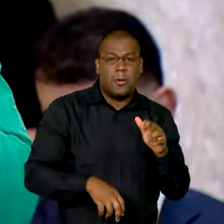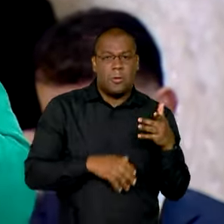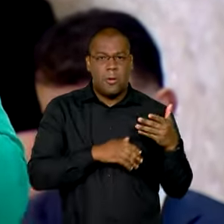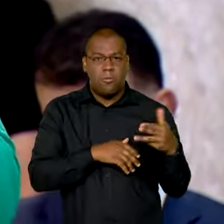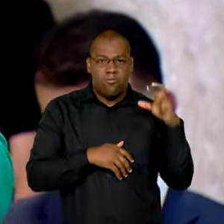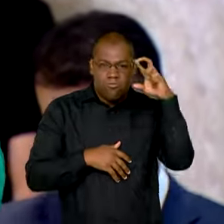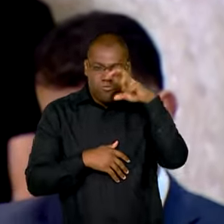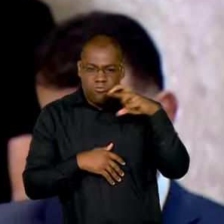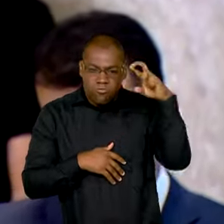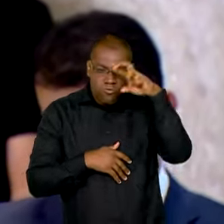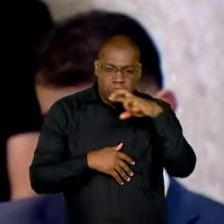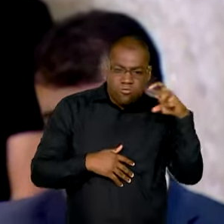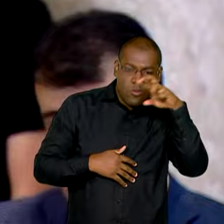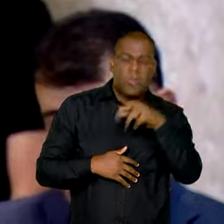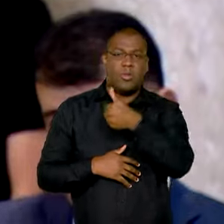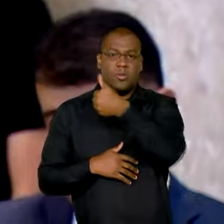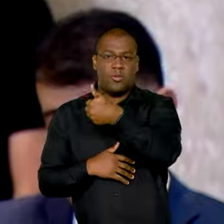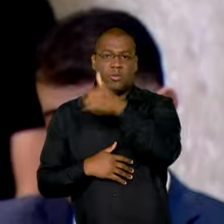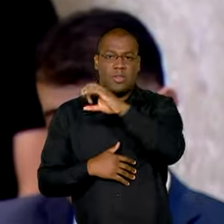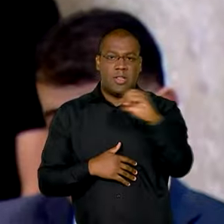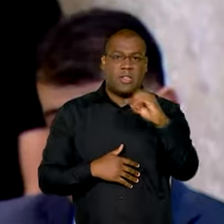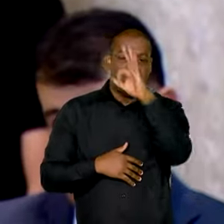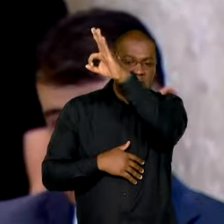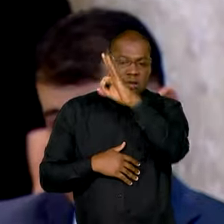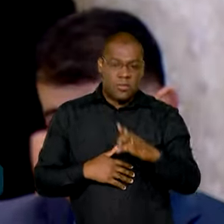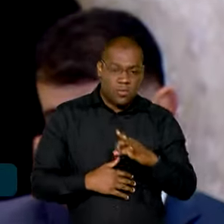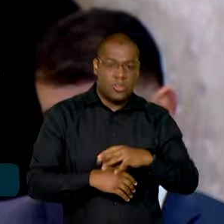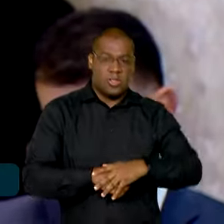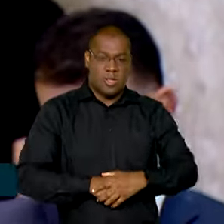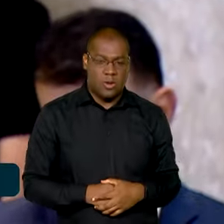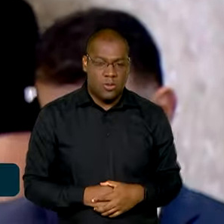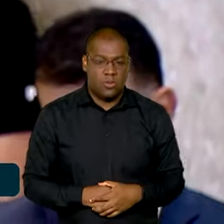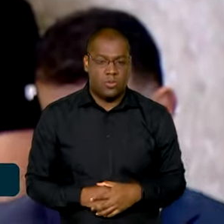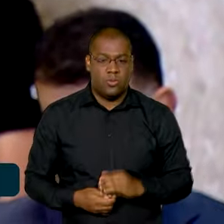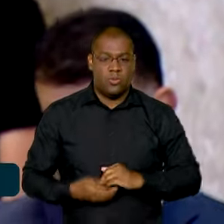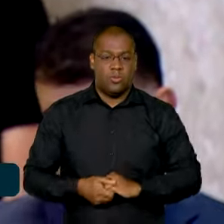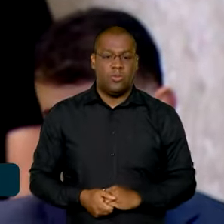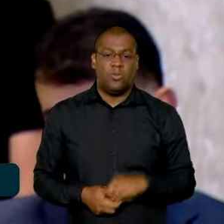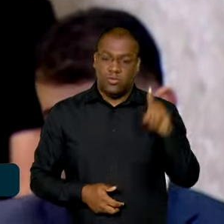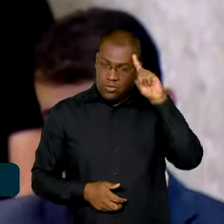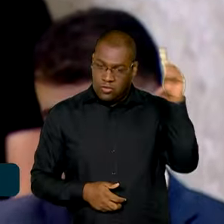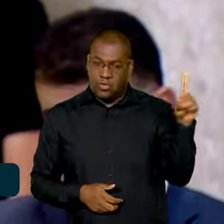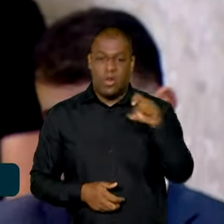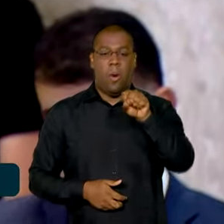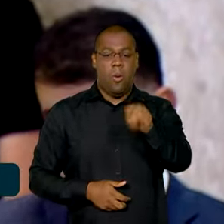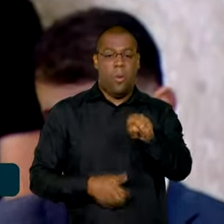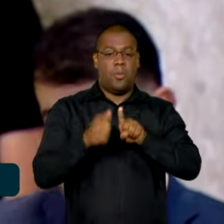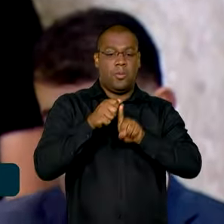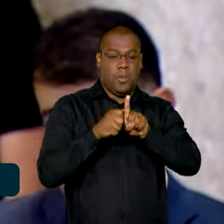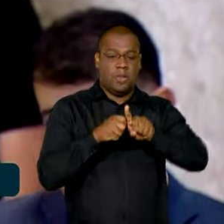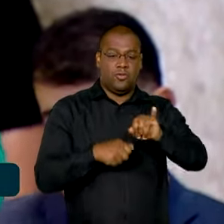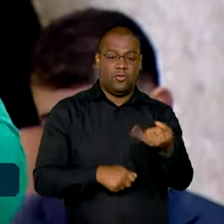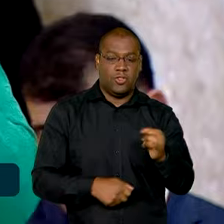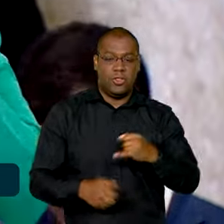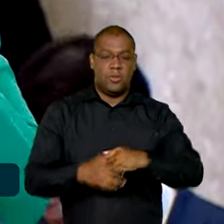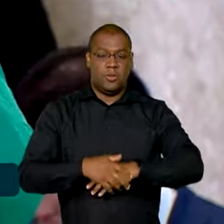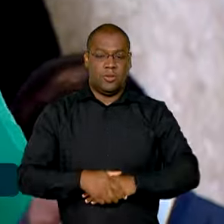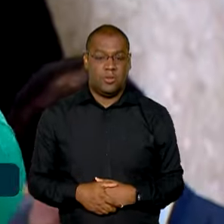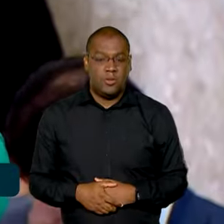de 100% de todas as ações do dia 8 de janeiro, para que,